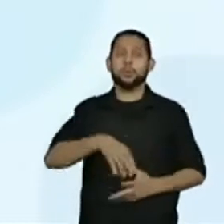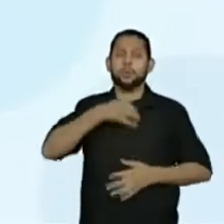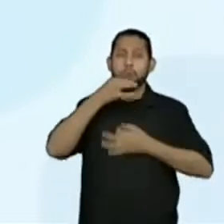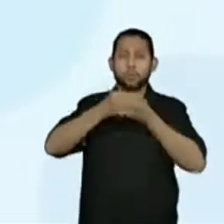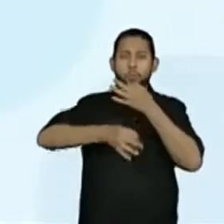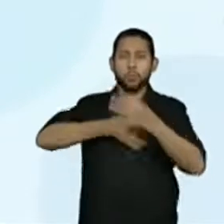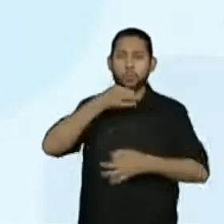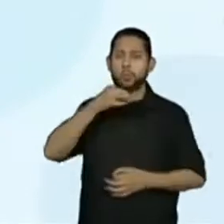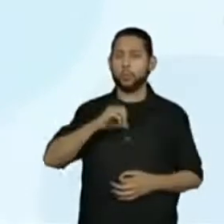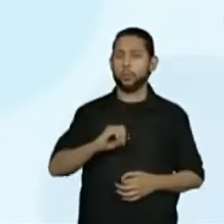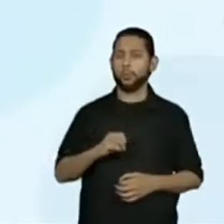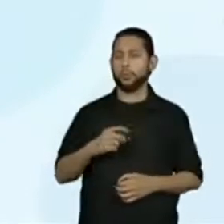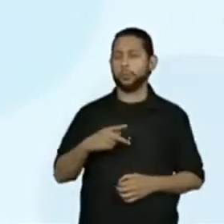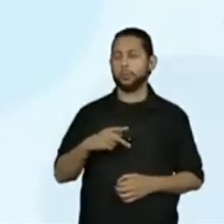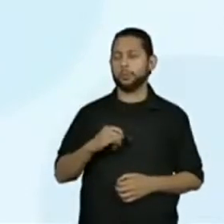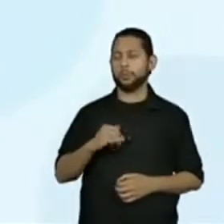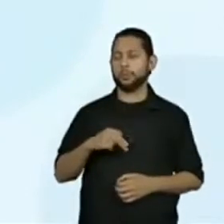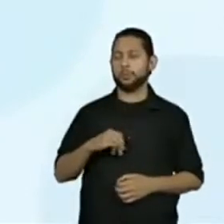Confusa.